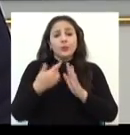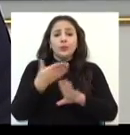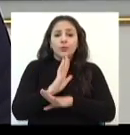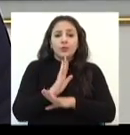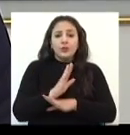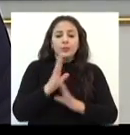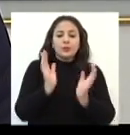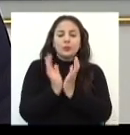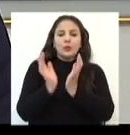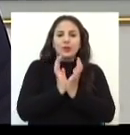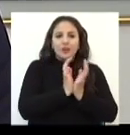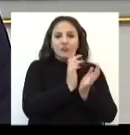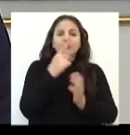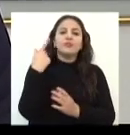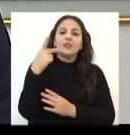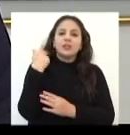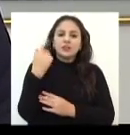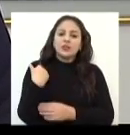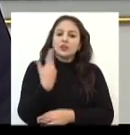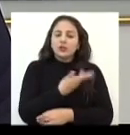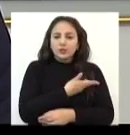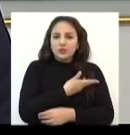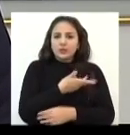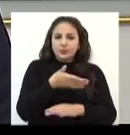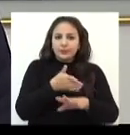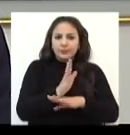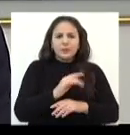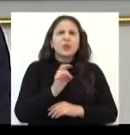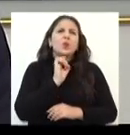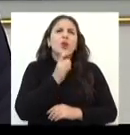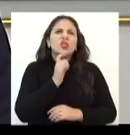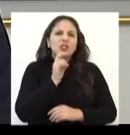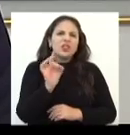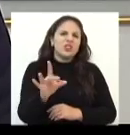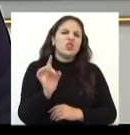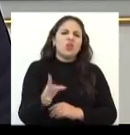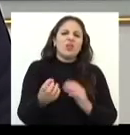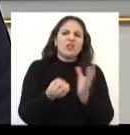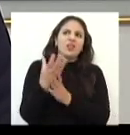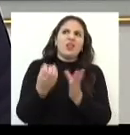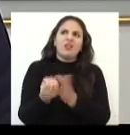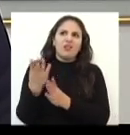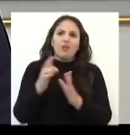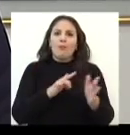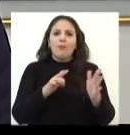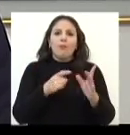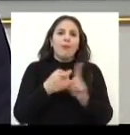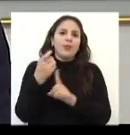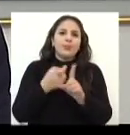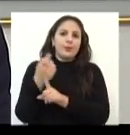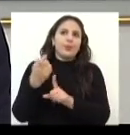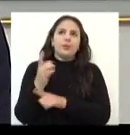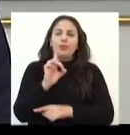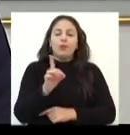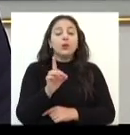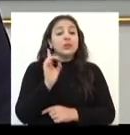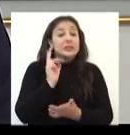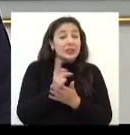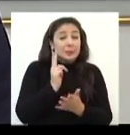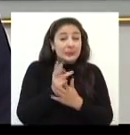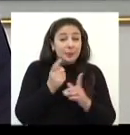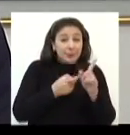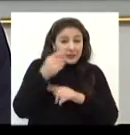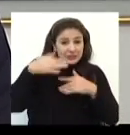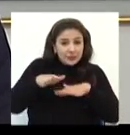pelos colegas vereadores. E passaremos, então, que também não adianta só criar o mês. Nós temos que, nesse mês, fazer esse